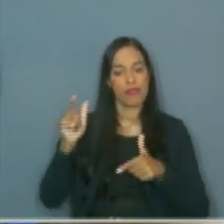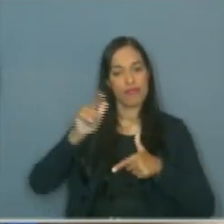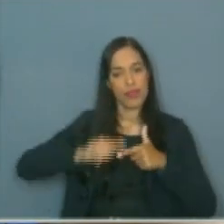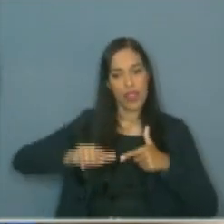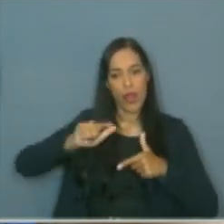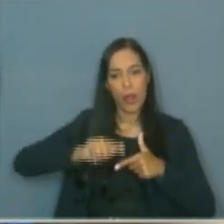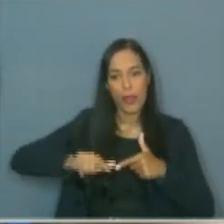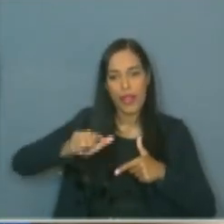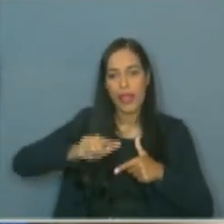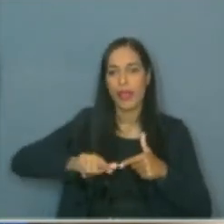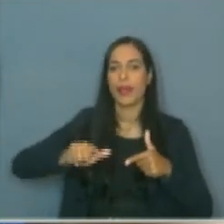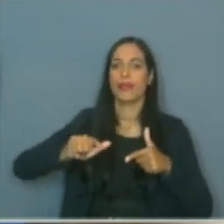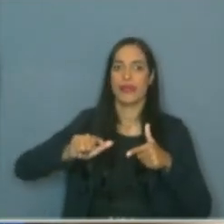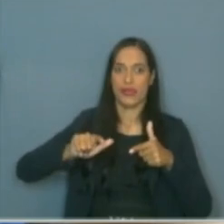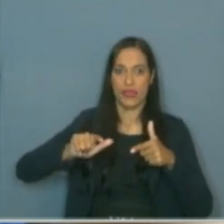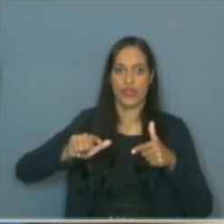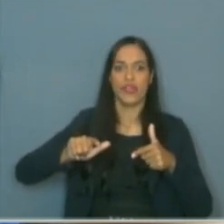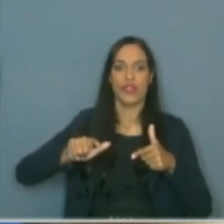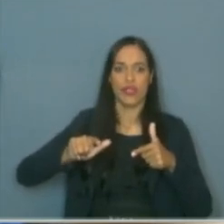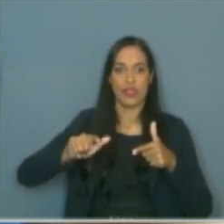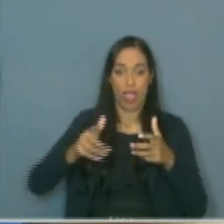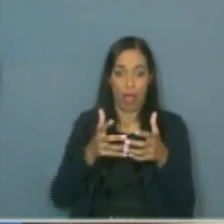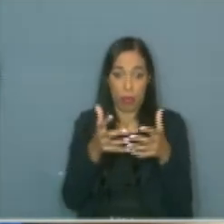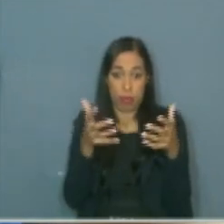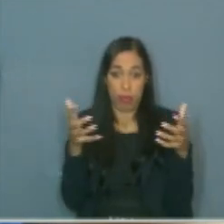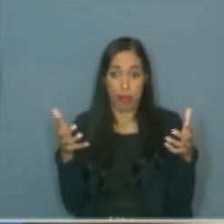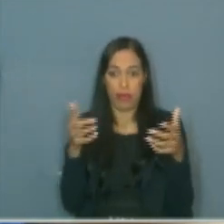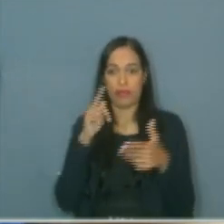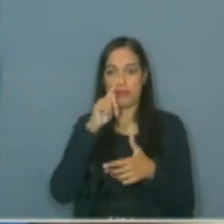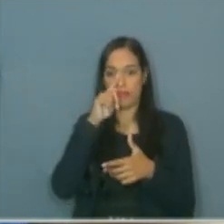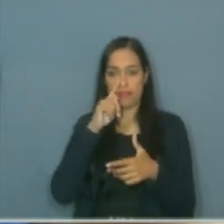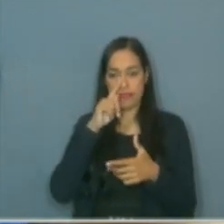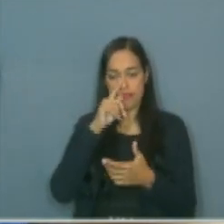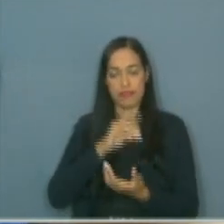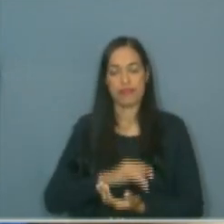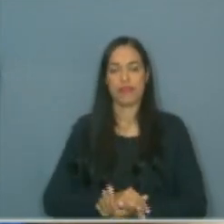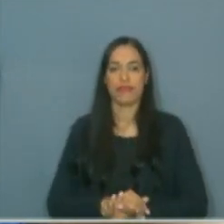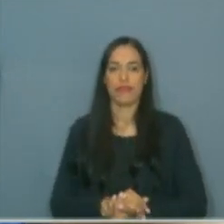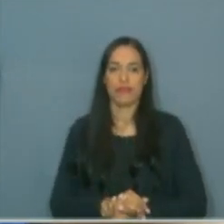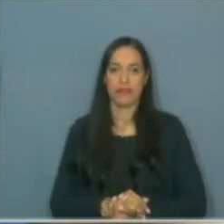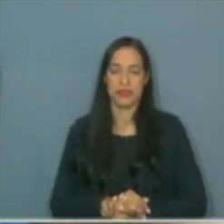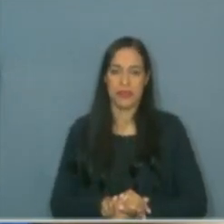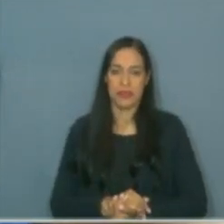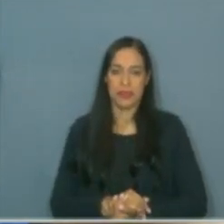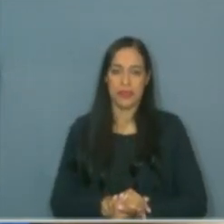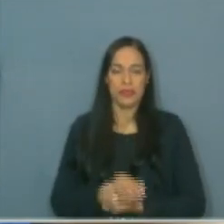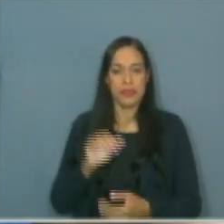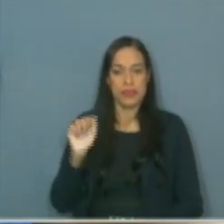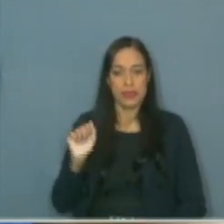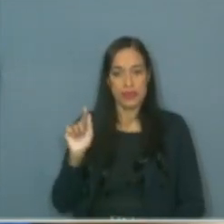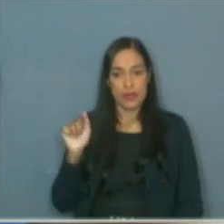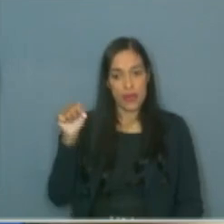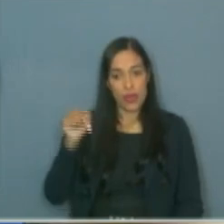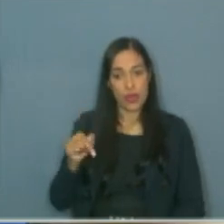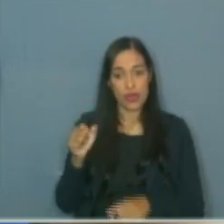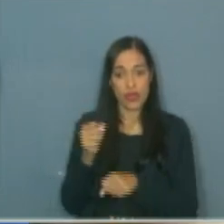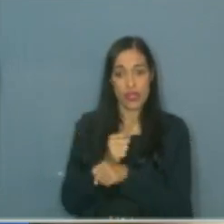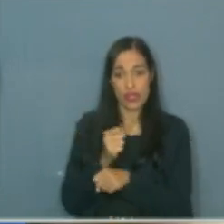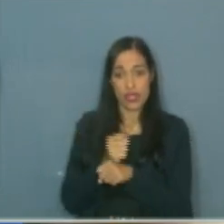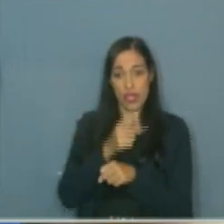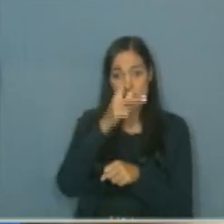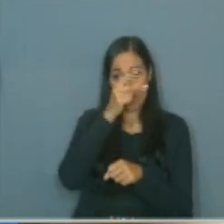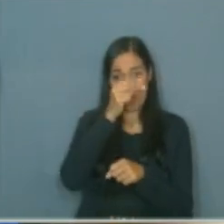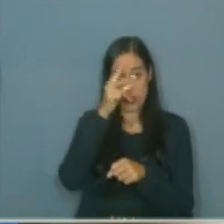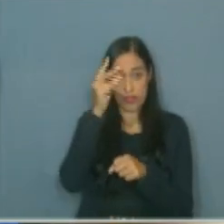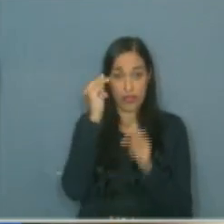contornáveis se transformem em grandes riscos. Além disso, em agosto desse ano, a Prefeitura